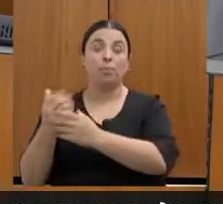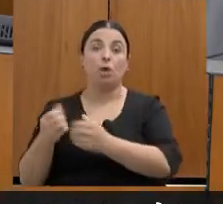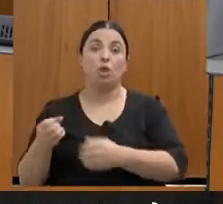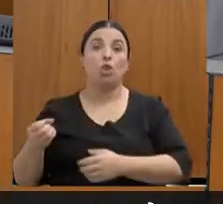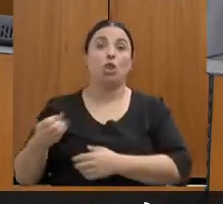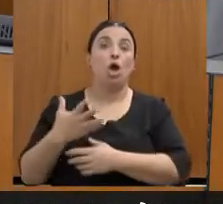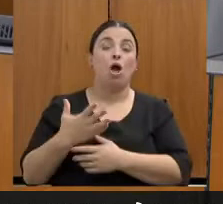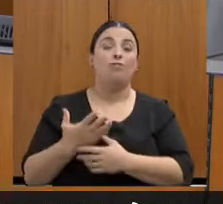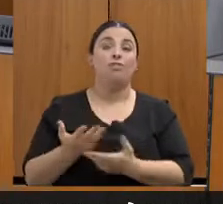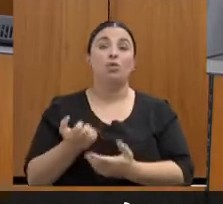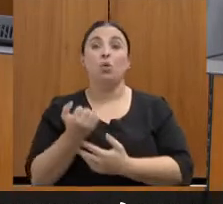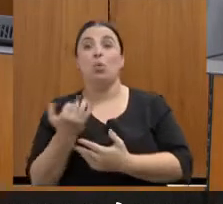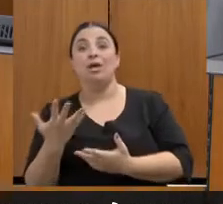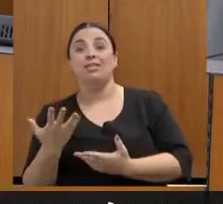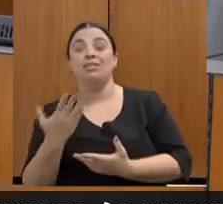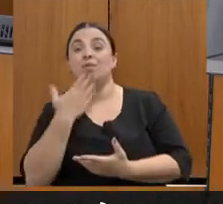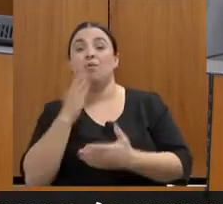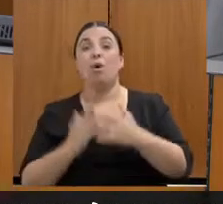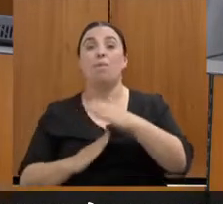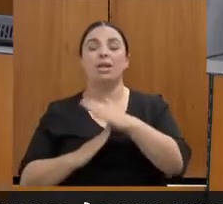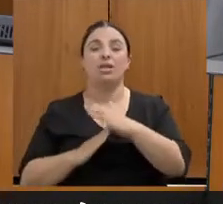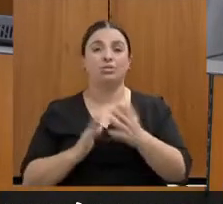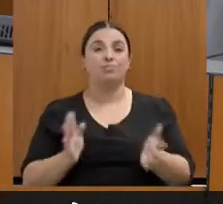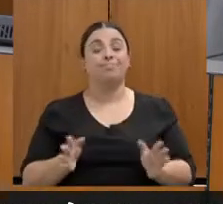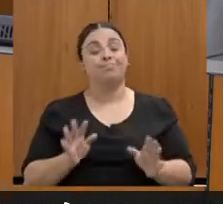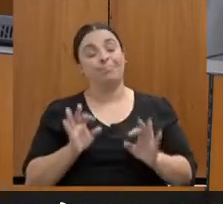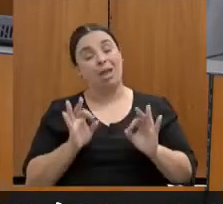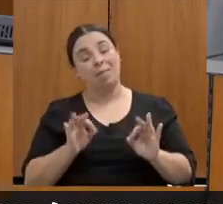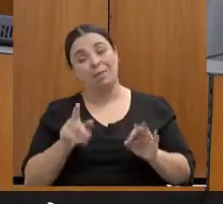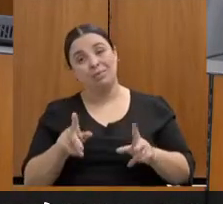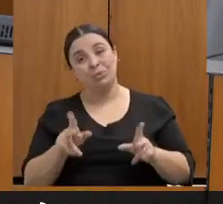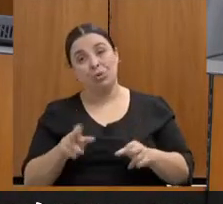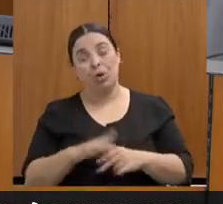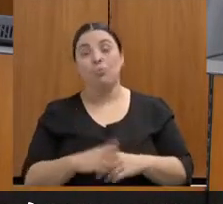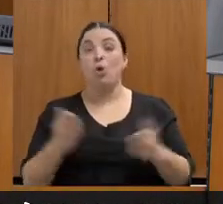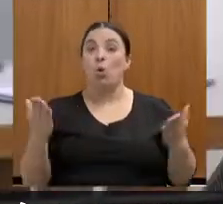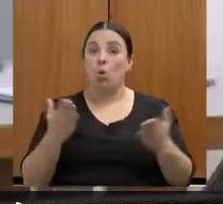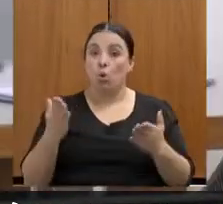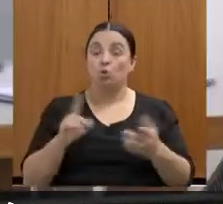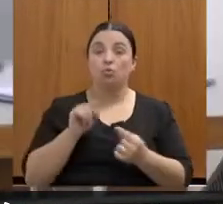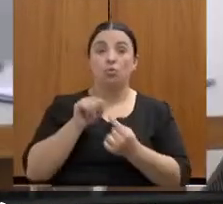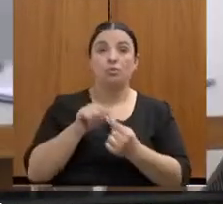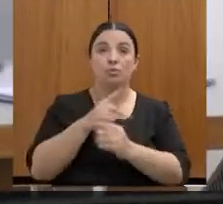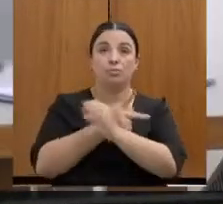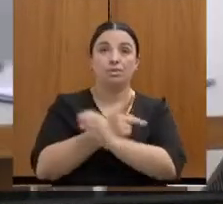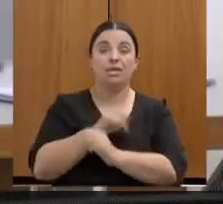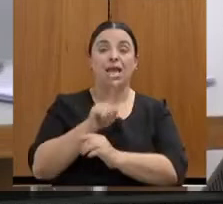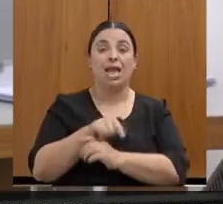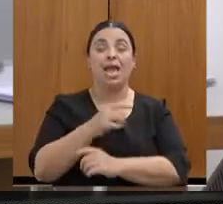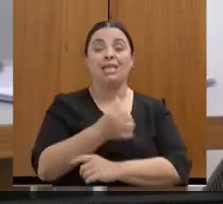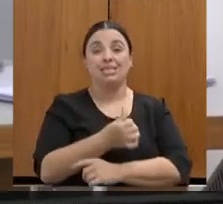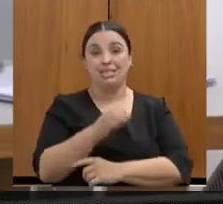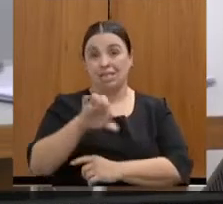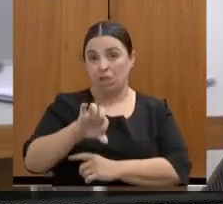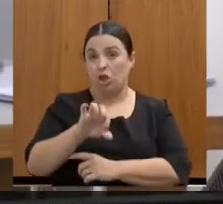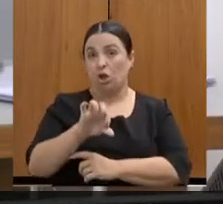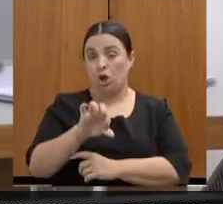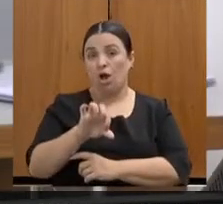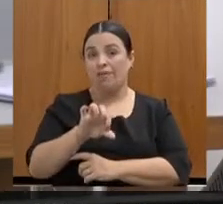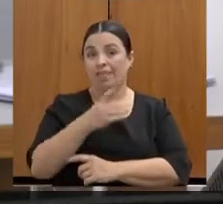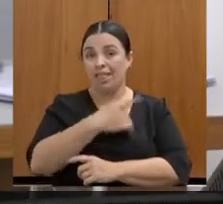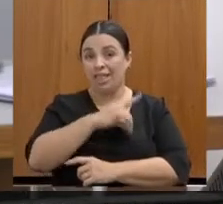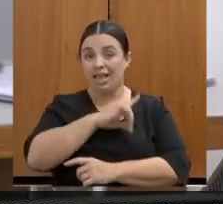Mesma situação. O objetivo da Polícia Civil hoje é colocar todas as nossas 69 unidades em